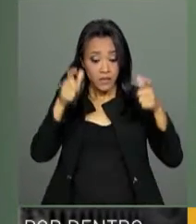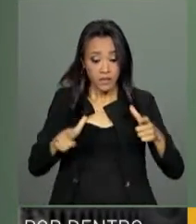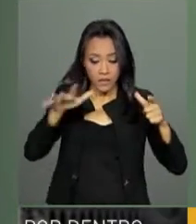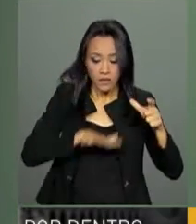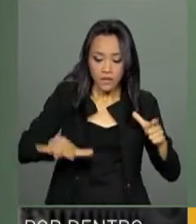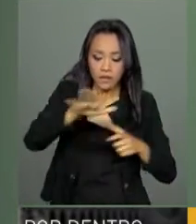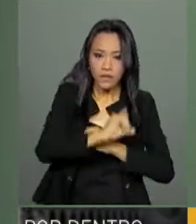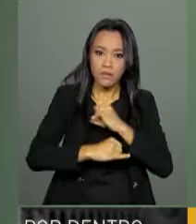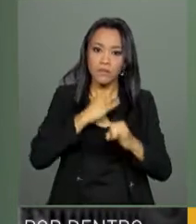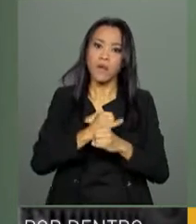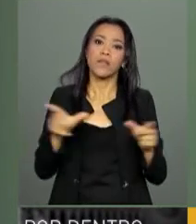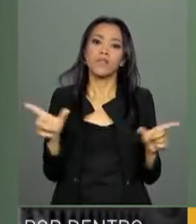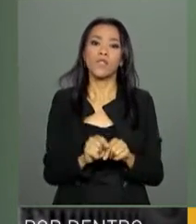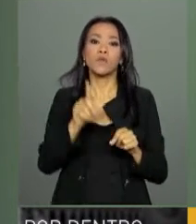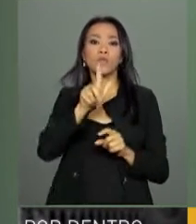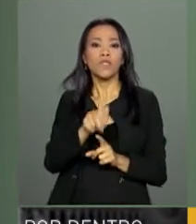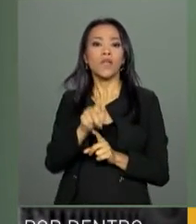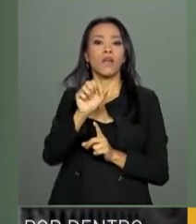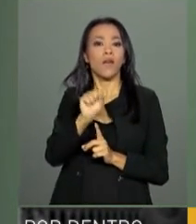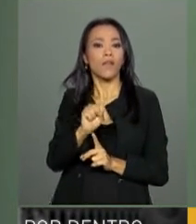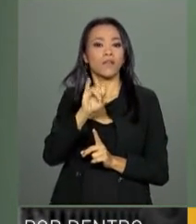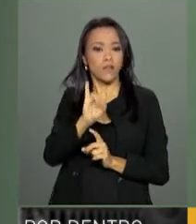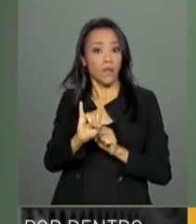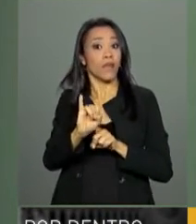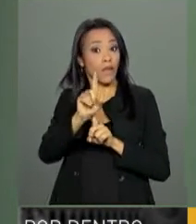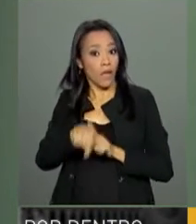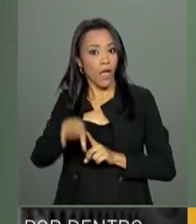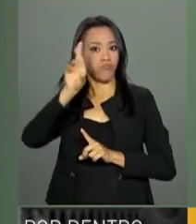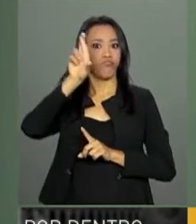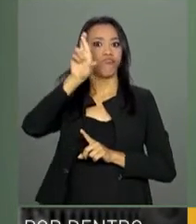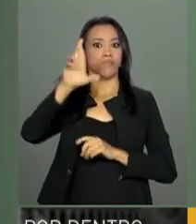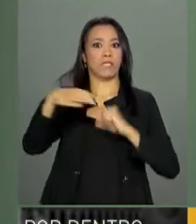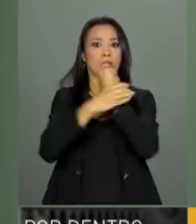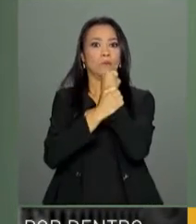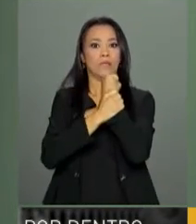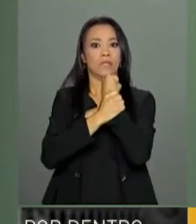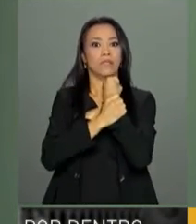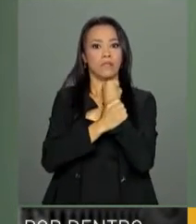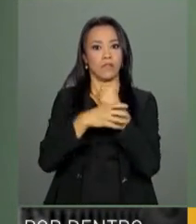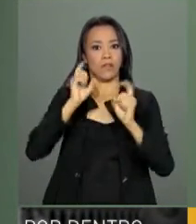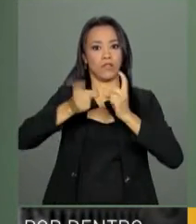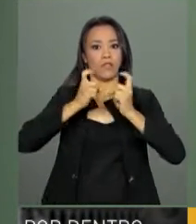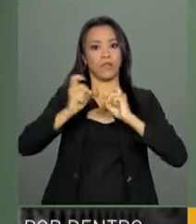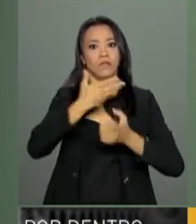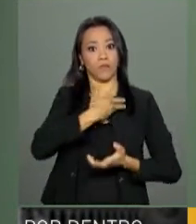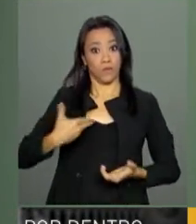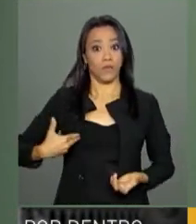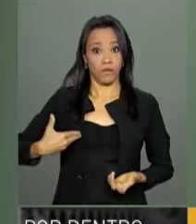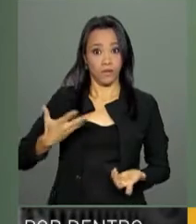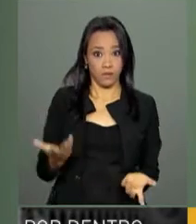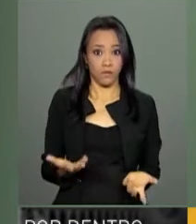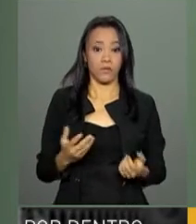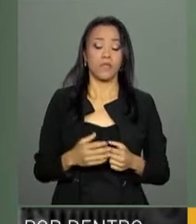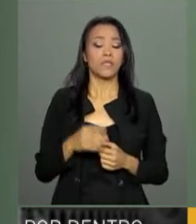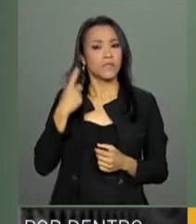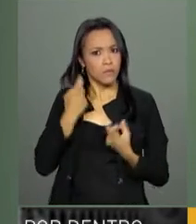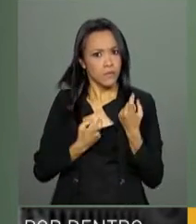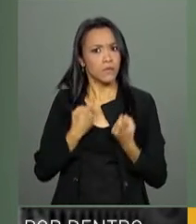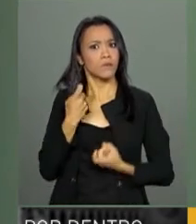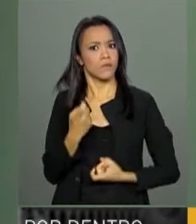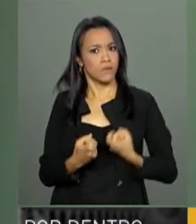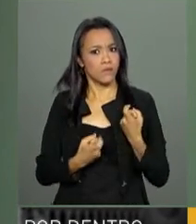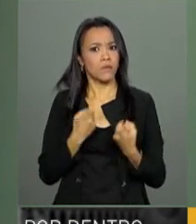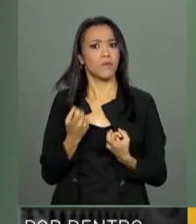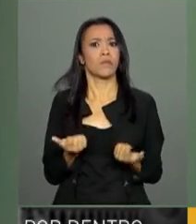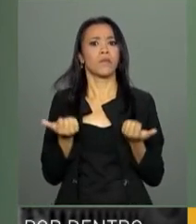que o GSI, como autoridade de segurança cibernética do governo, da administração pública, se preocupa em